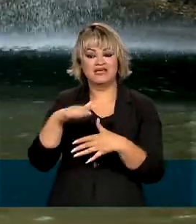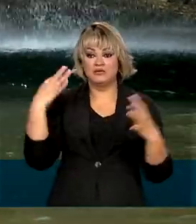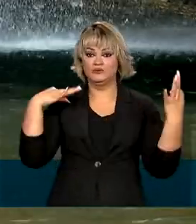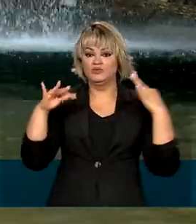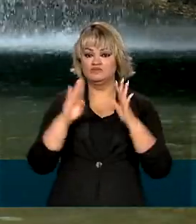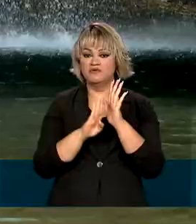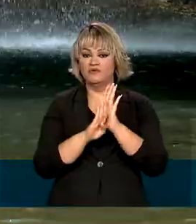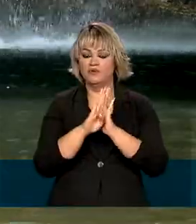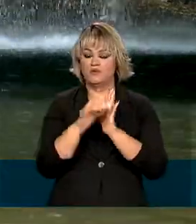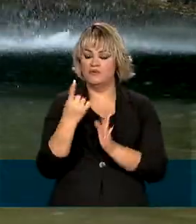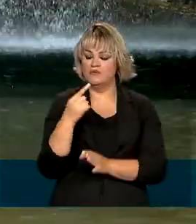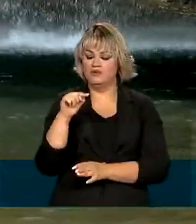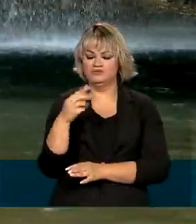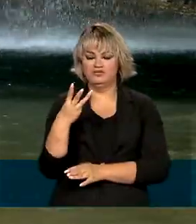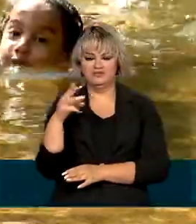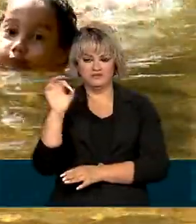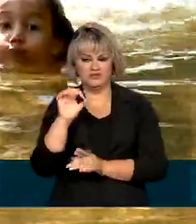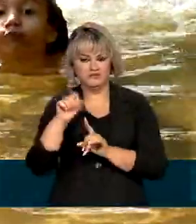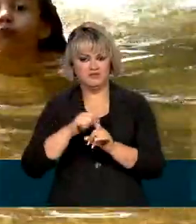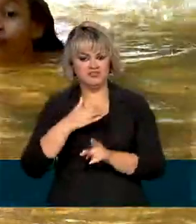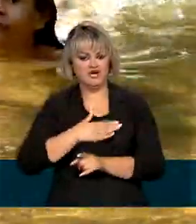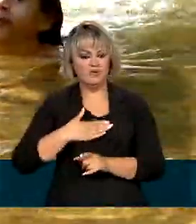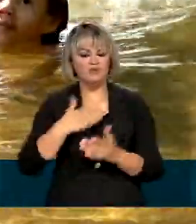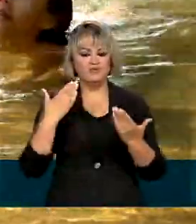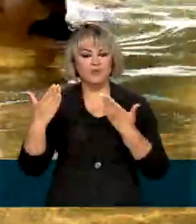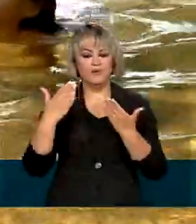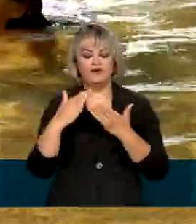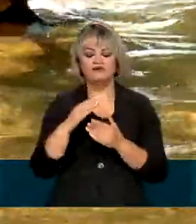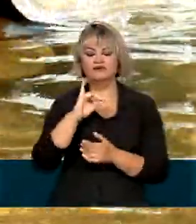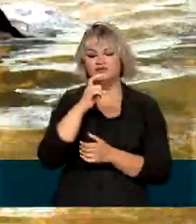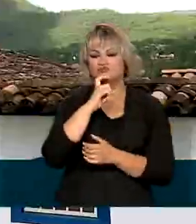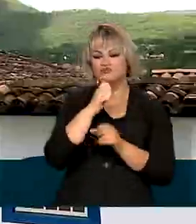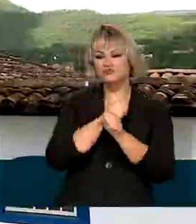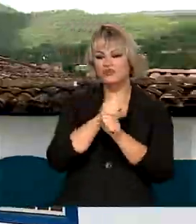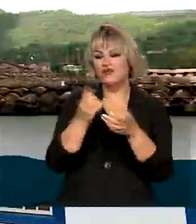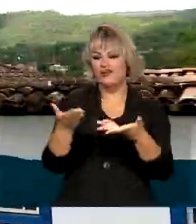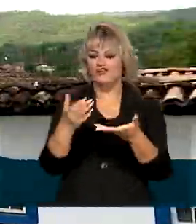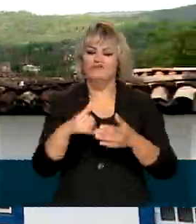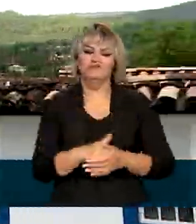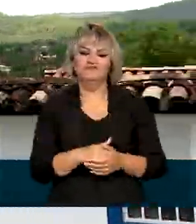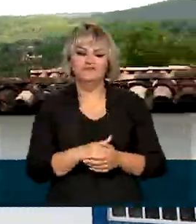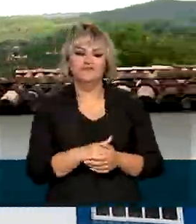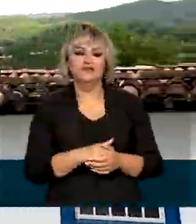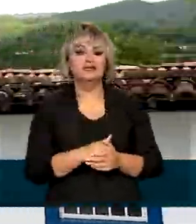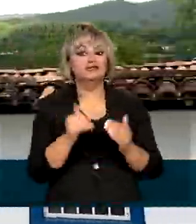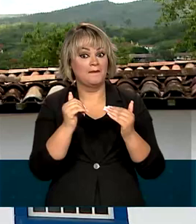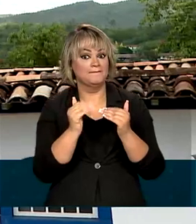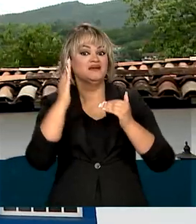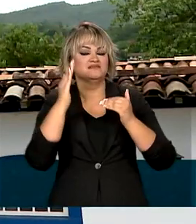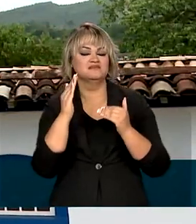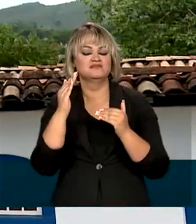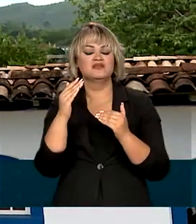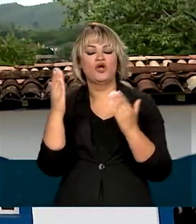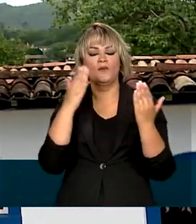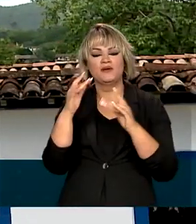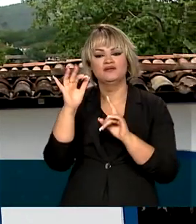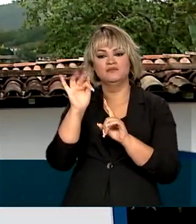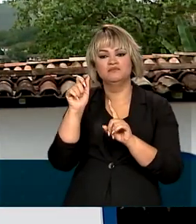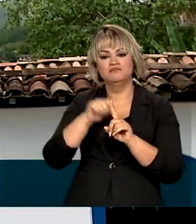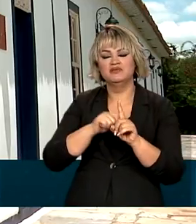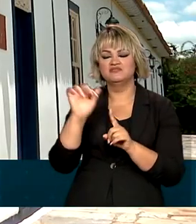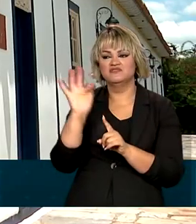1,2% em agosto, na comparação com julho deste ano, e já está acima do patamar de fevereiro de